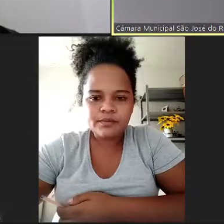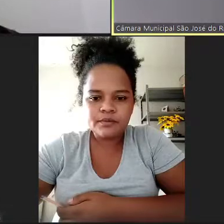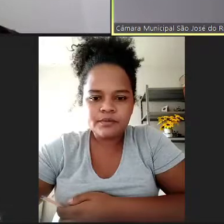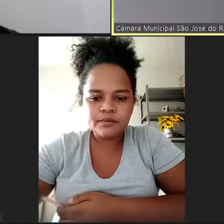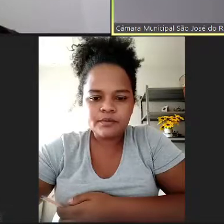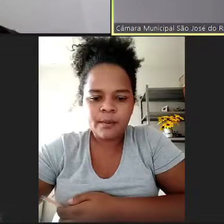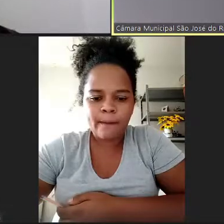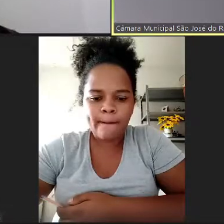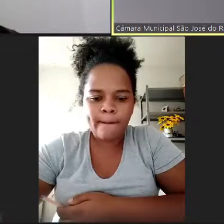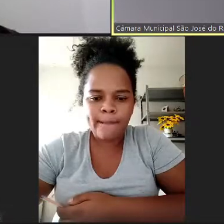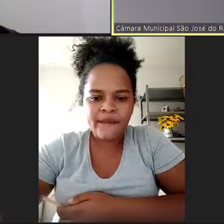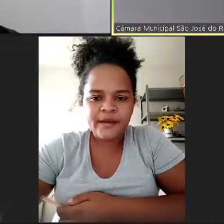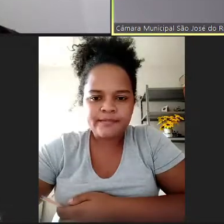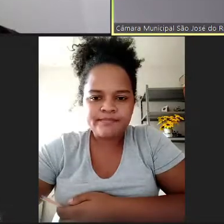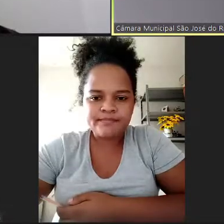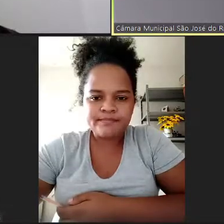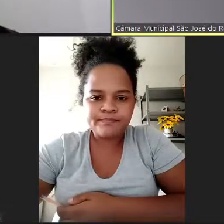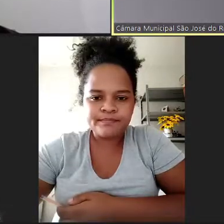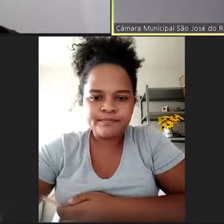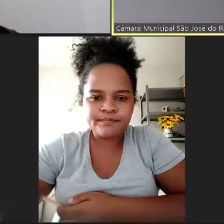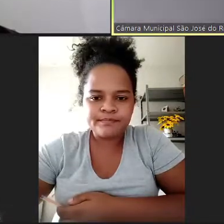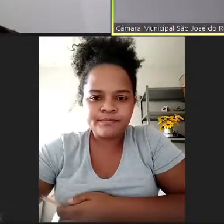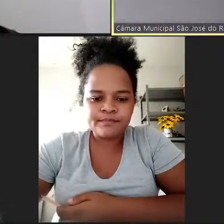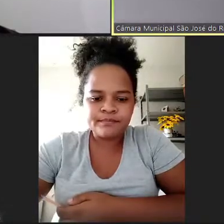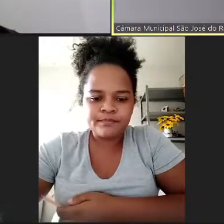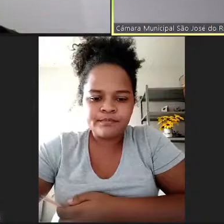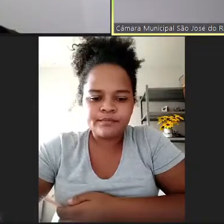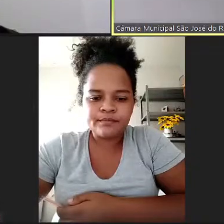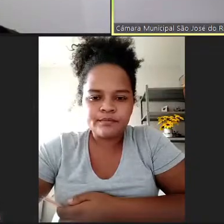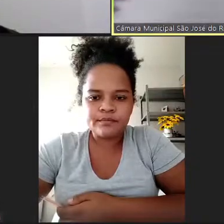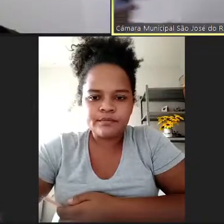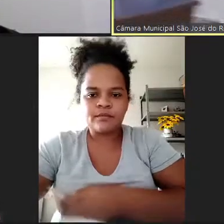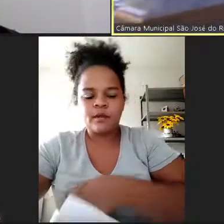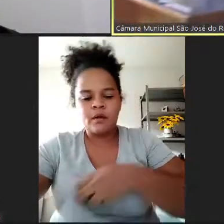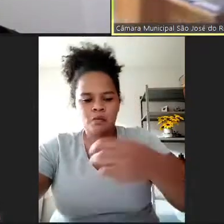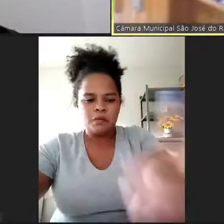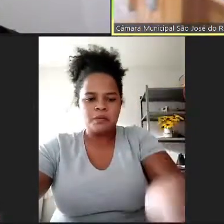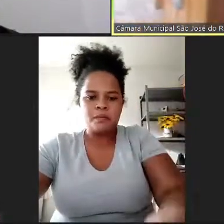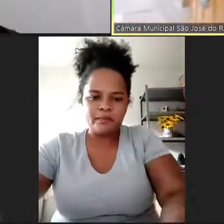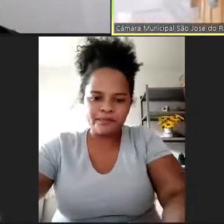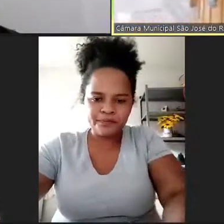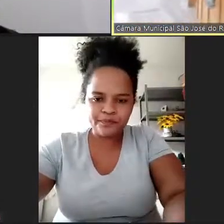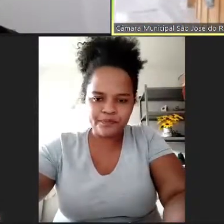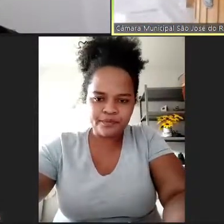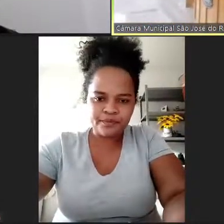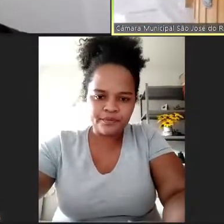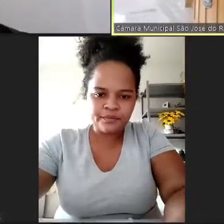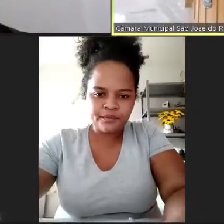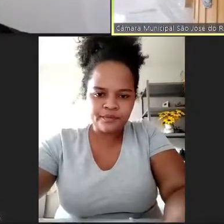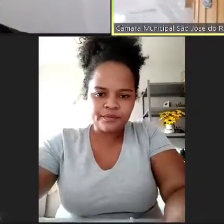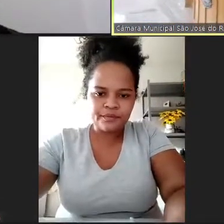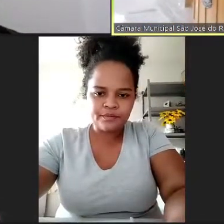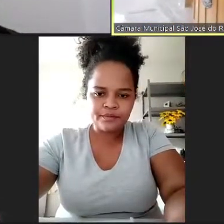aí. Boa tarde. Obrigado, Henrique. Também, por favor, estendo os cumprimentos ao deputado Macris, por